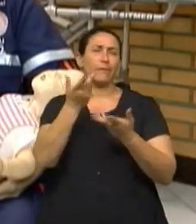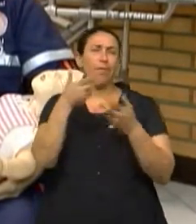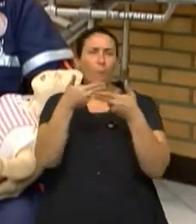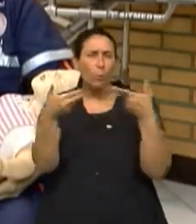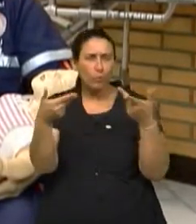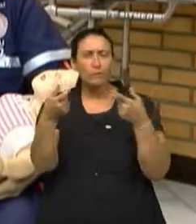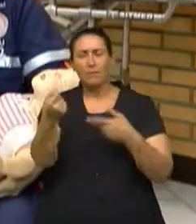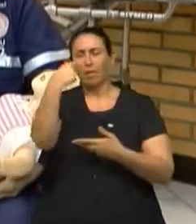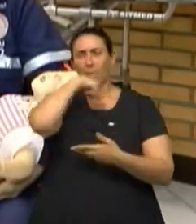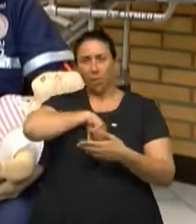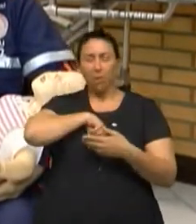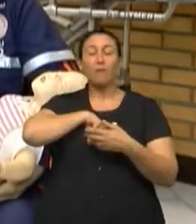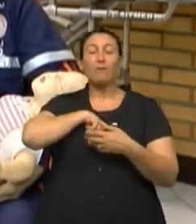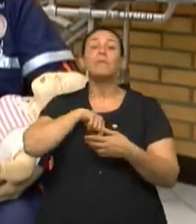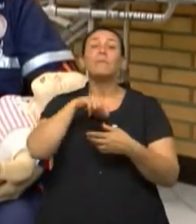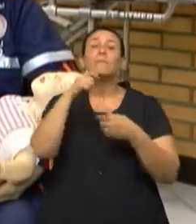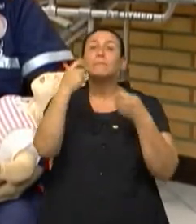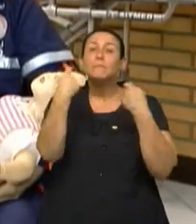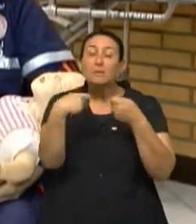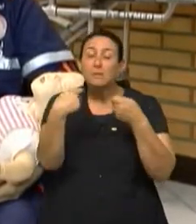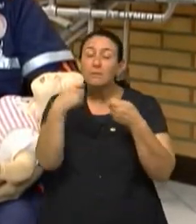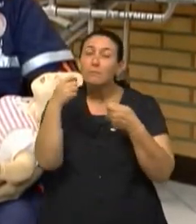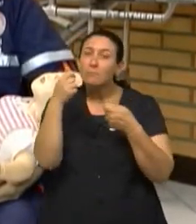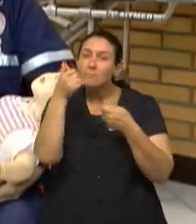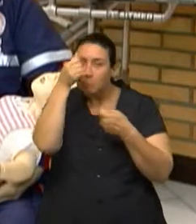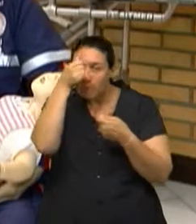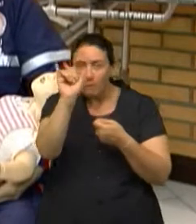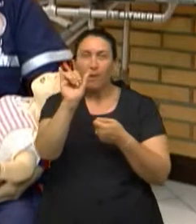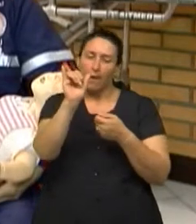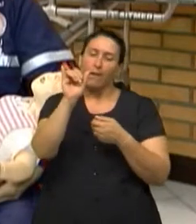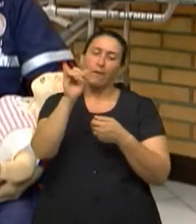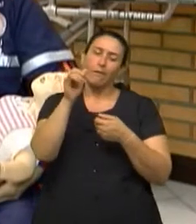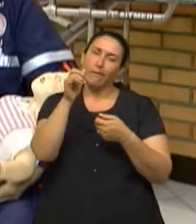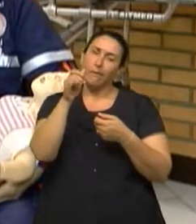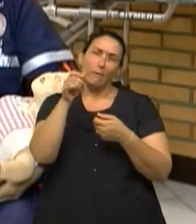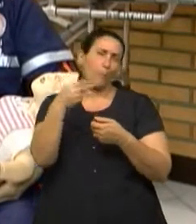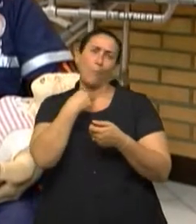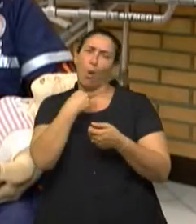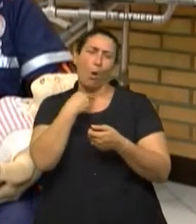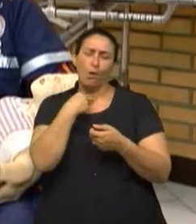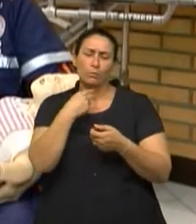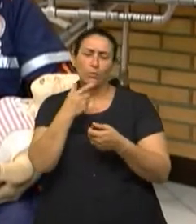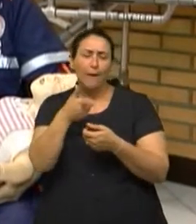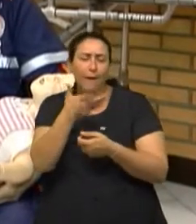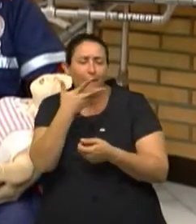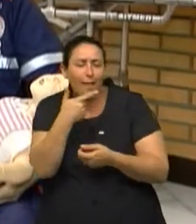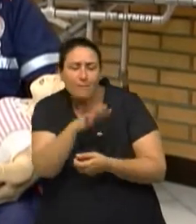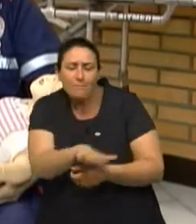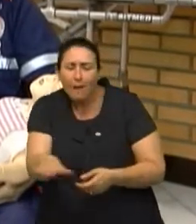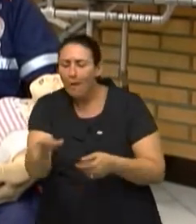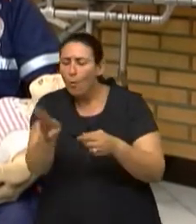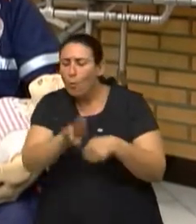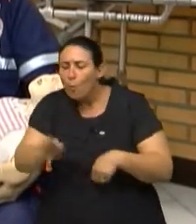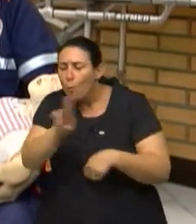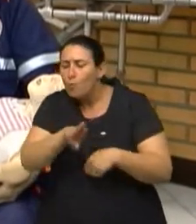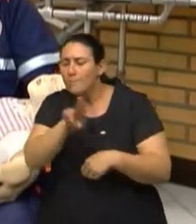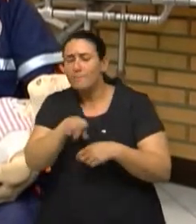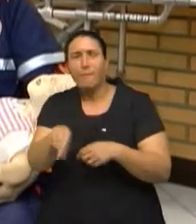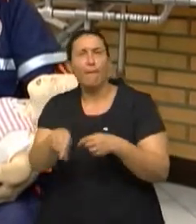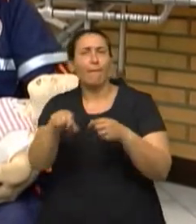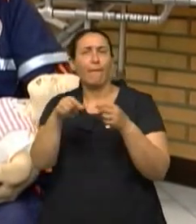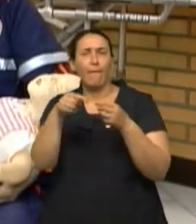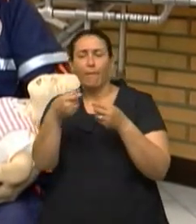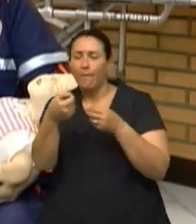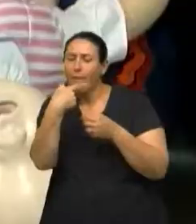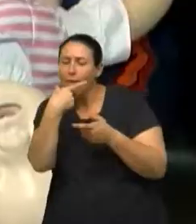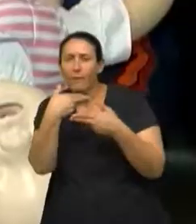importante que a gente trabalhe sempre com a prevenção. Nenhum objeto pequeno pode estar disponível ao alcance do bebê, porque ele